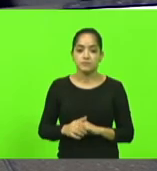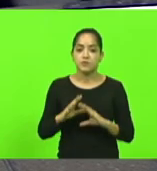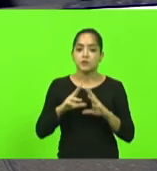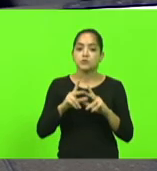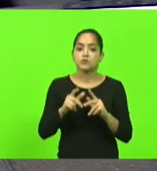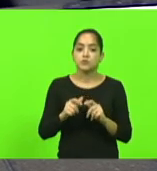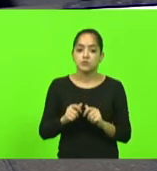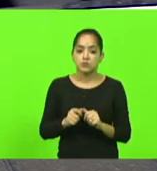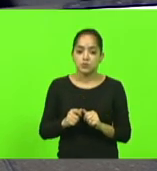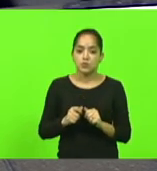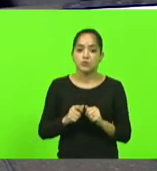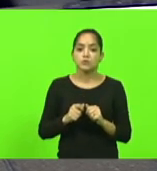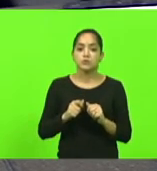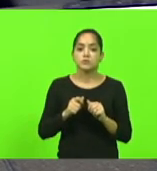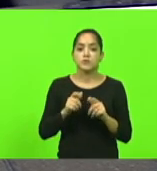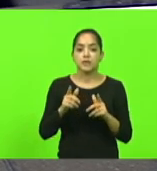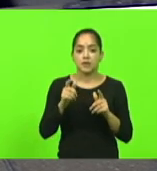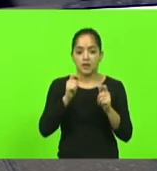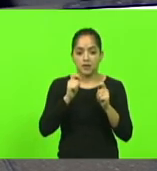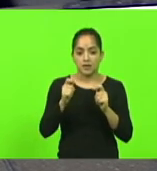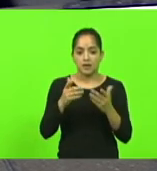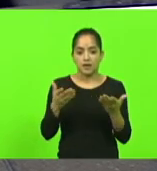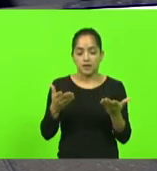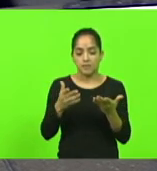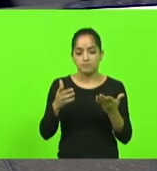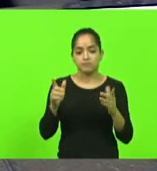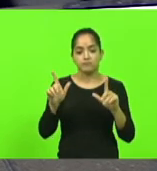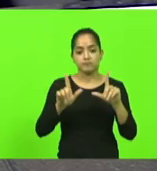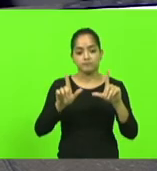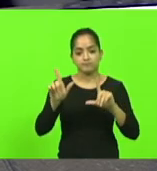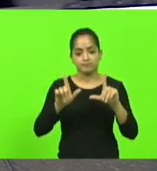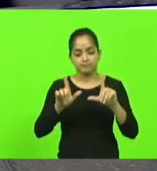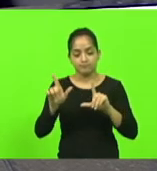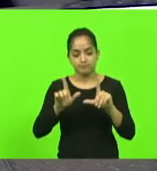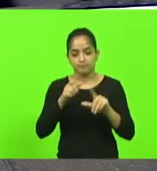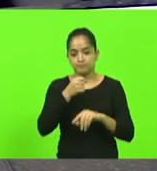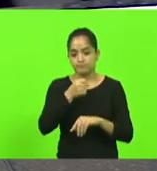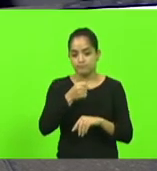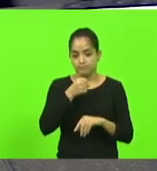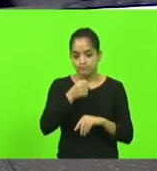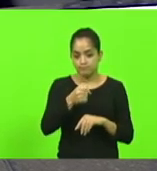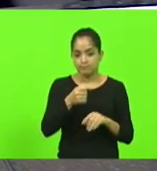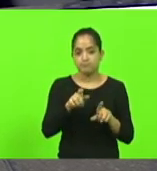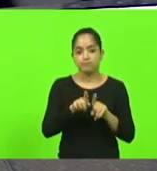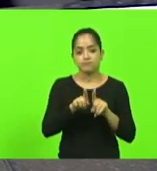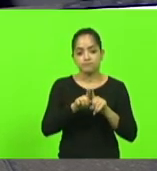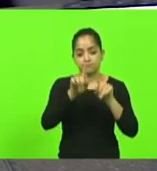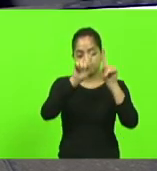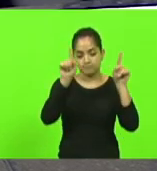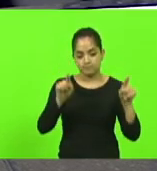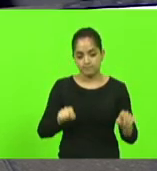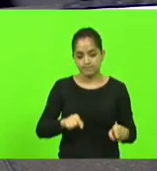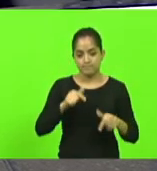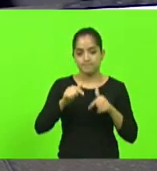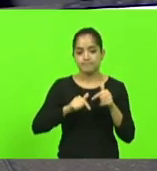nossa imprensa aqui presente todos os nossos também servidores da casa